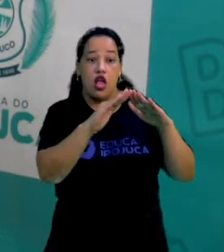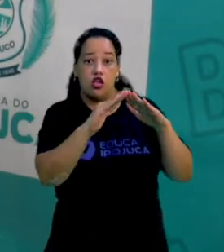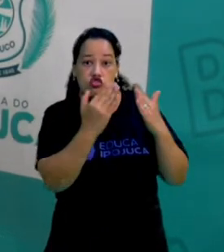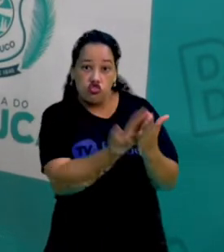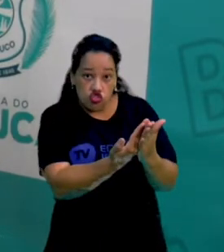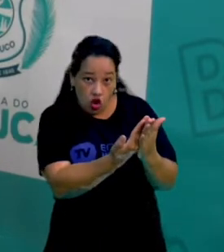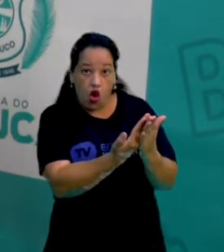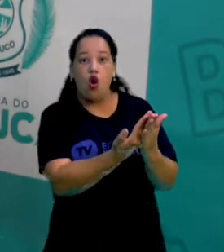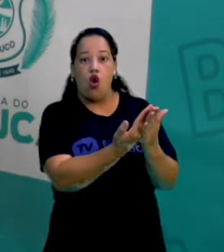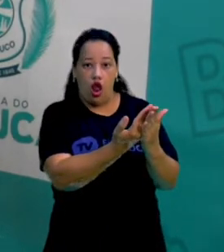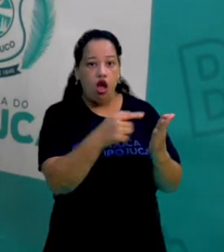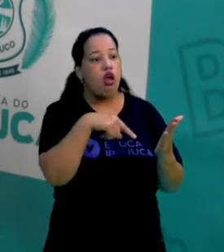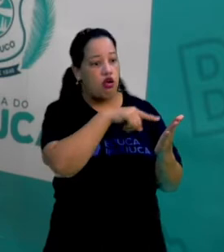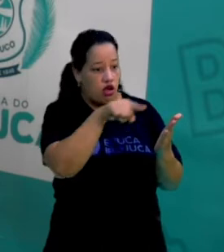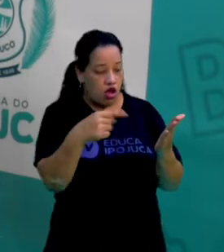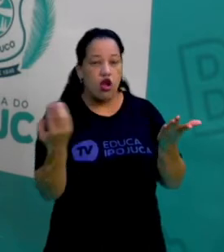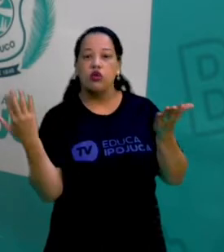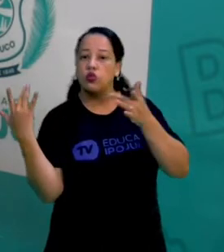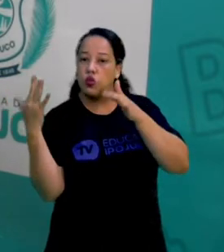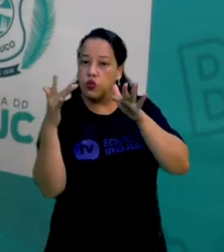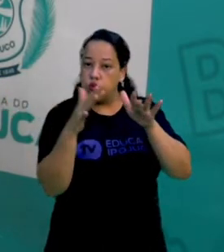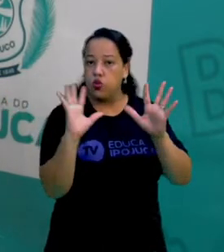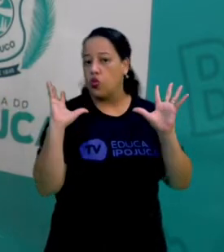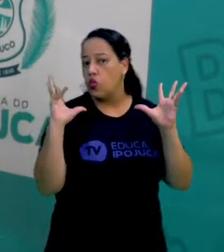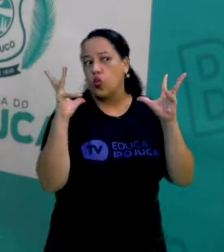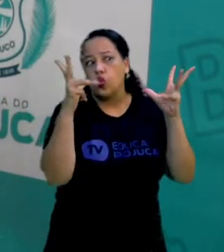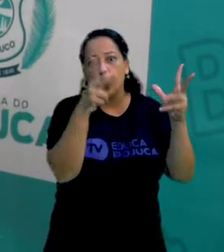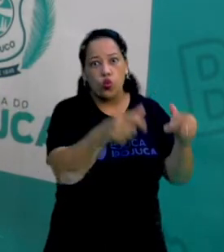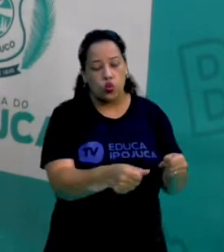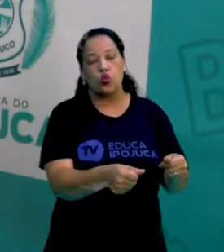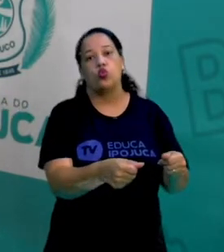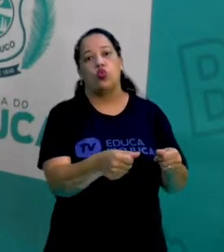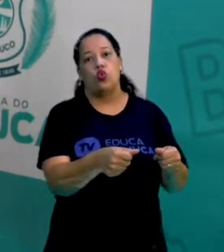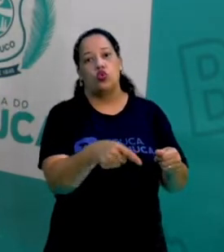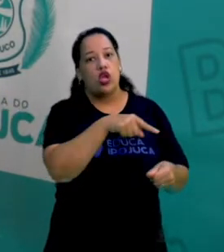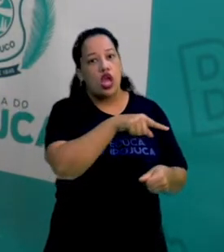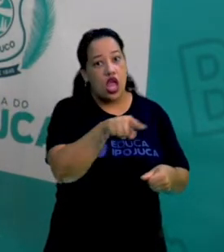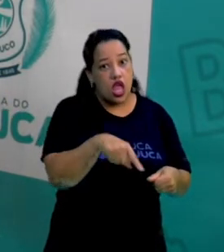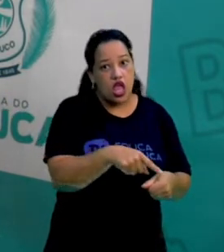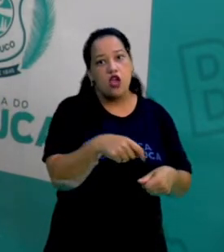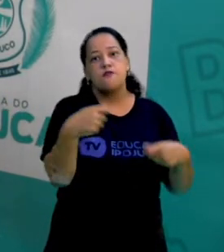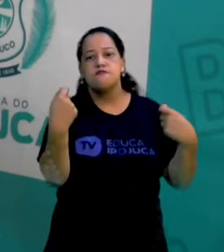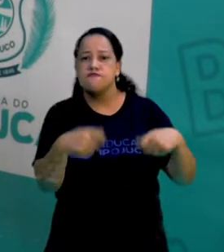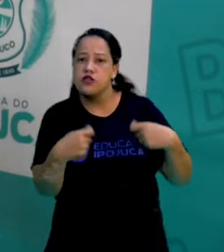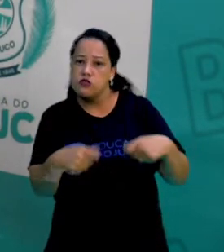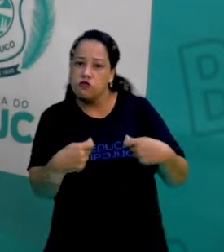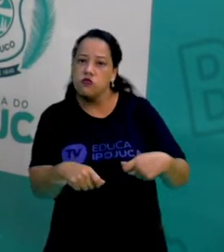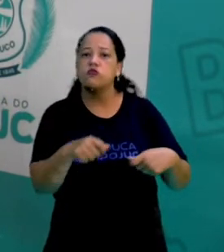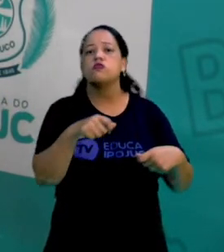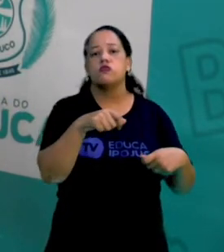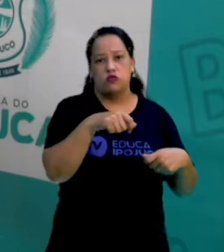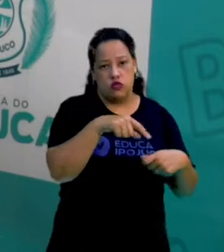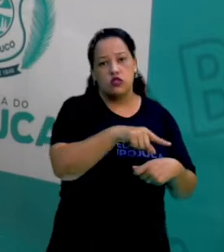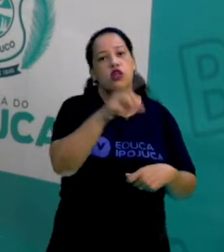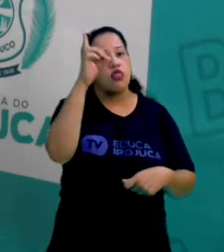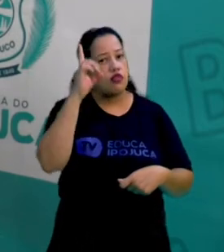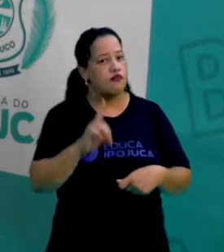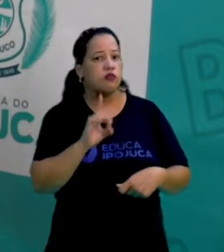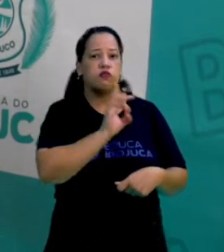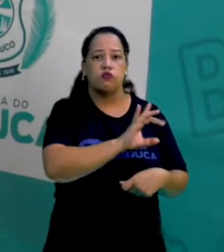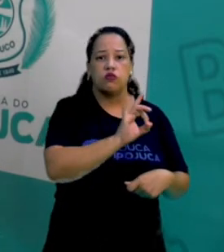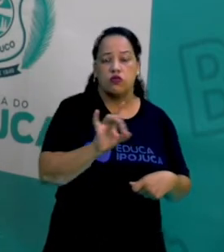regulares, certo? Atendendo às necessidades da deficiência que cada um tem, certo?